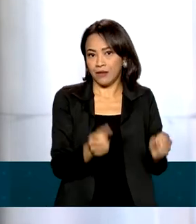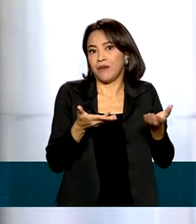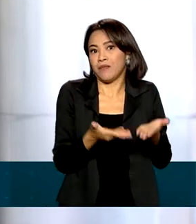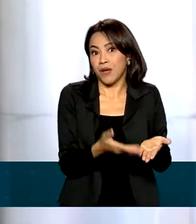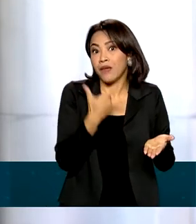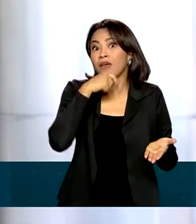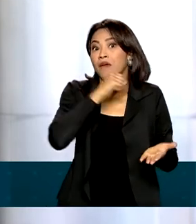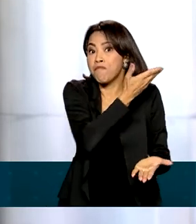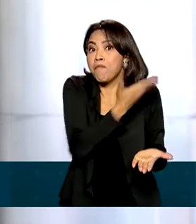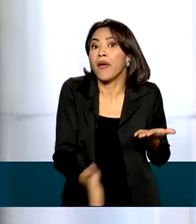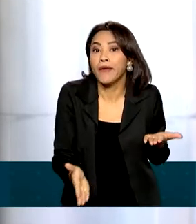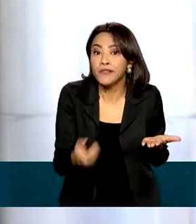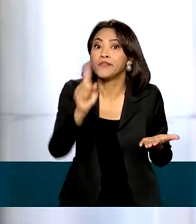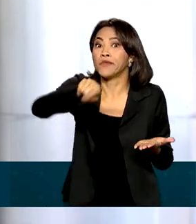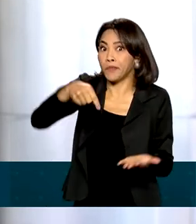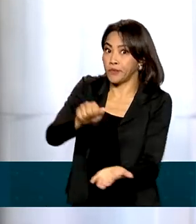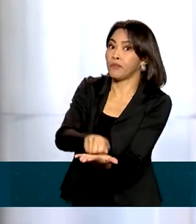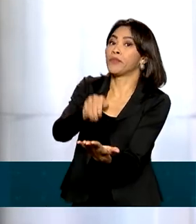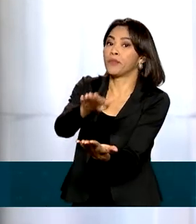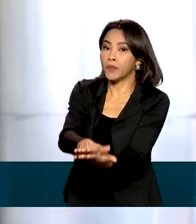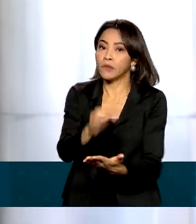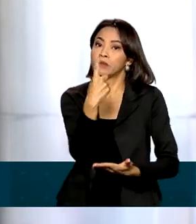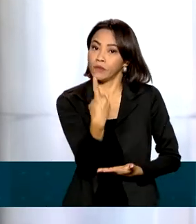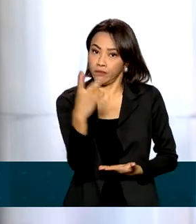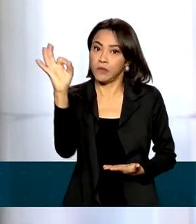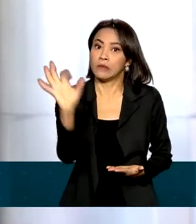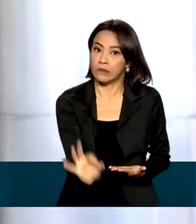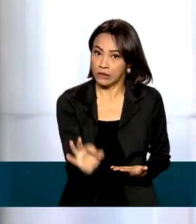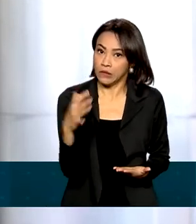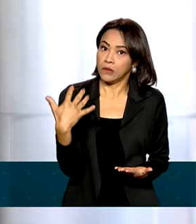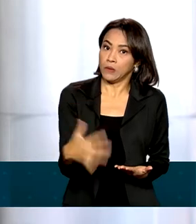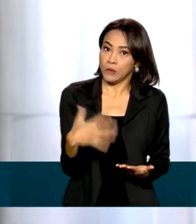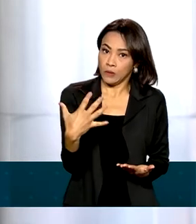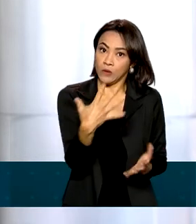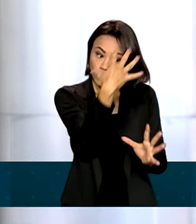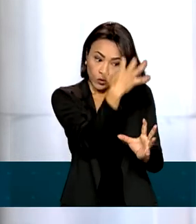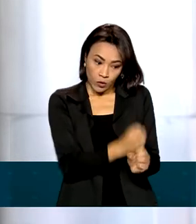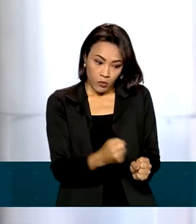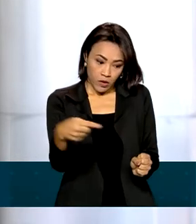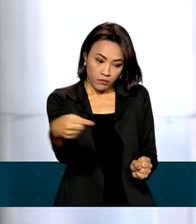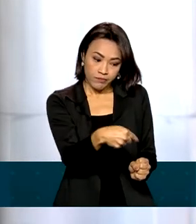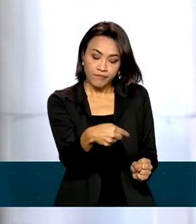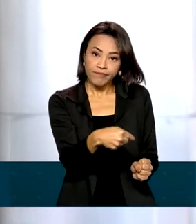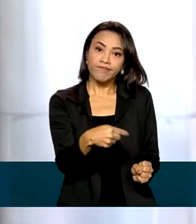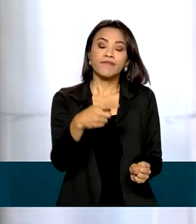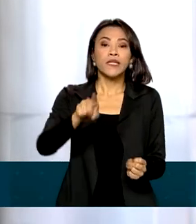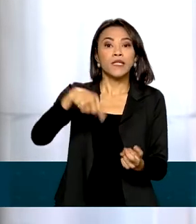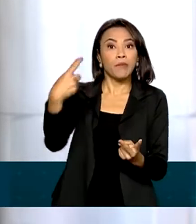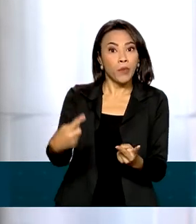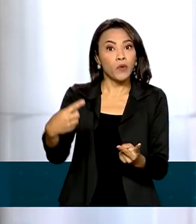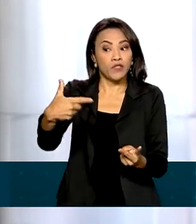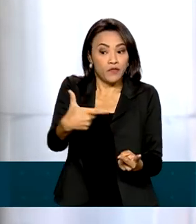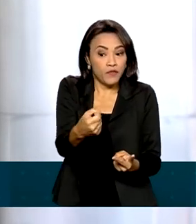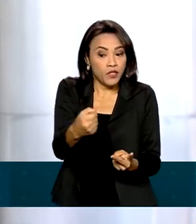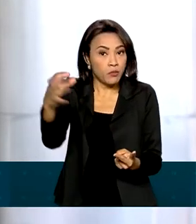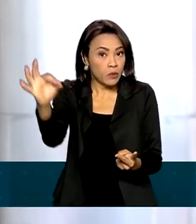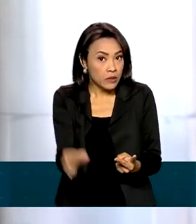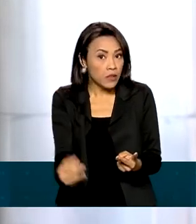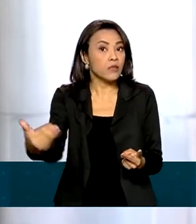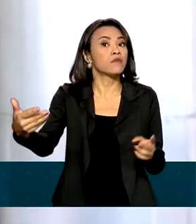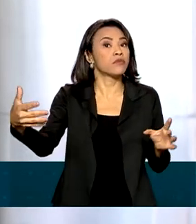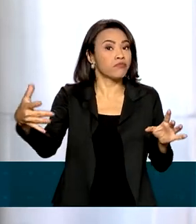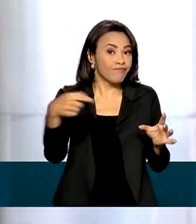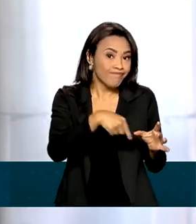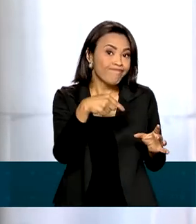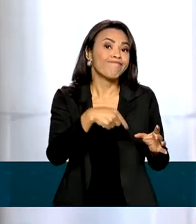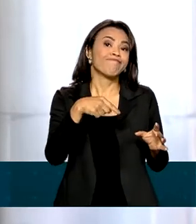perde o prazo fica sujeito à multa de 1% do total do valor devido, limitado a 20% do valor do imposto de renda.